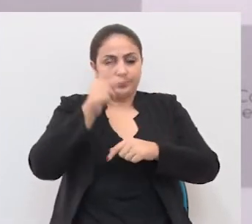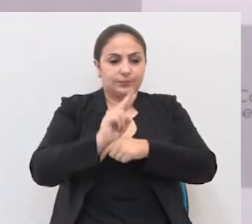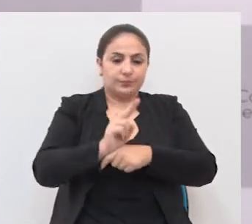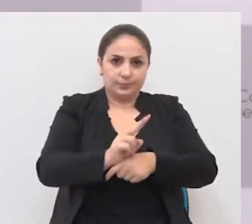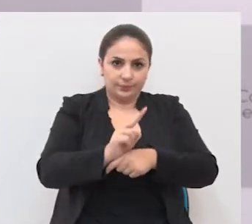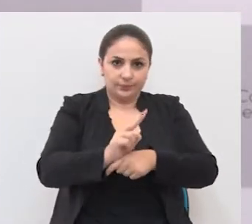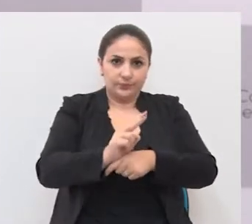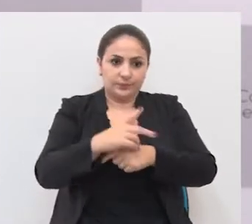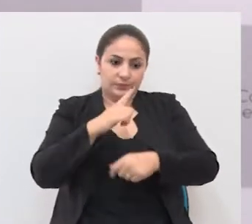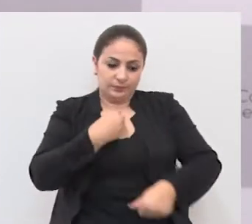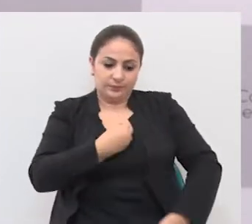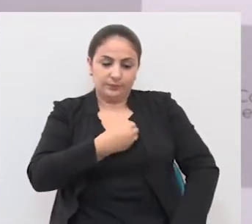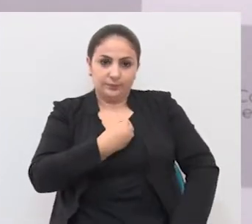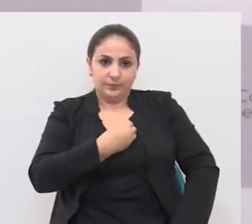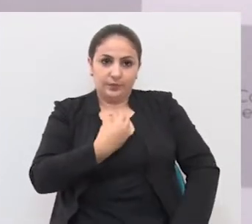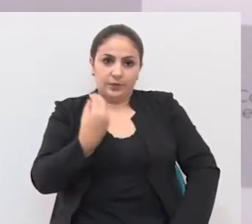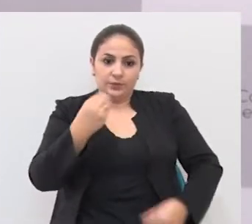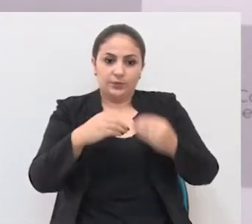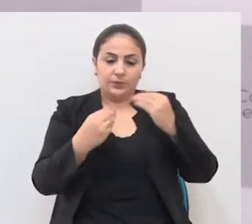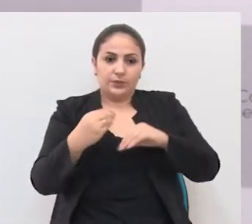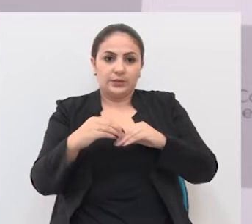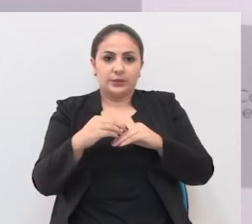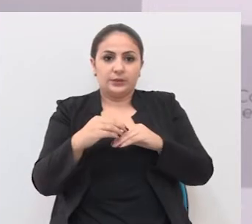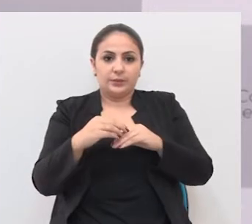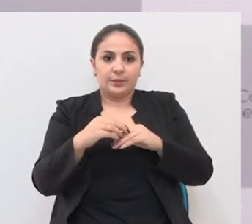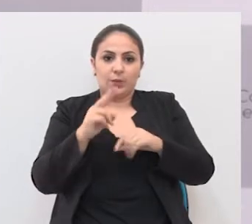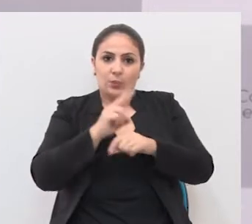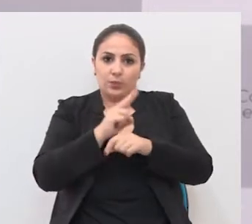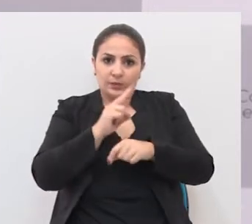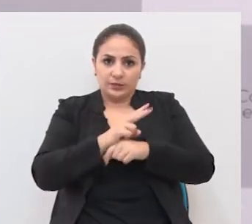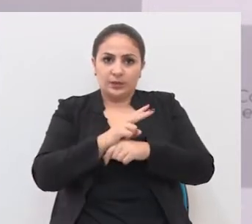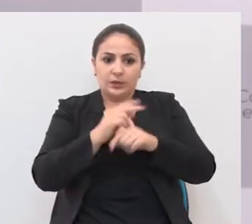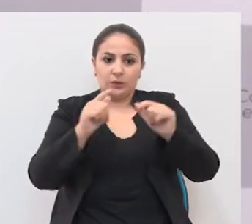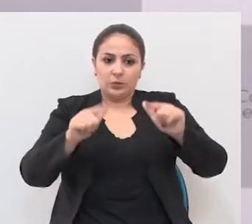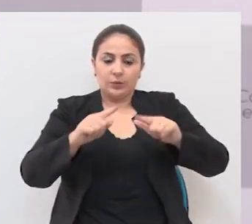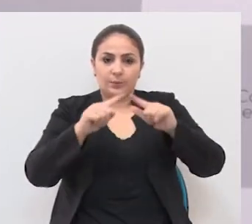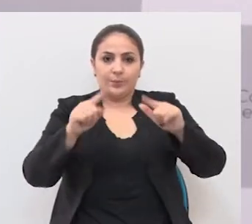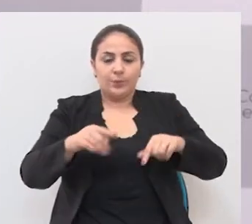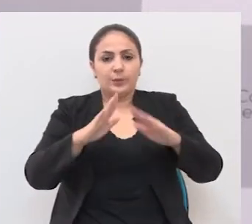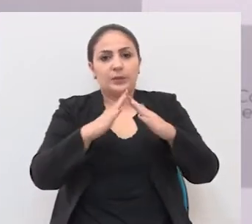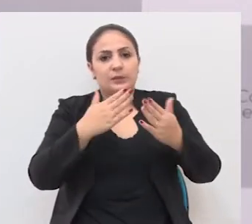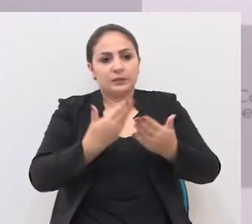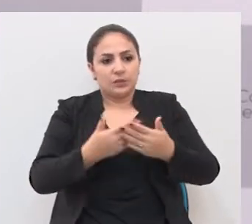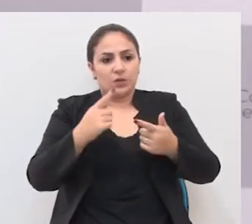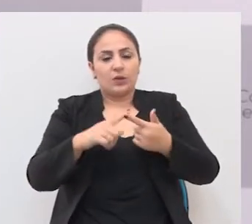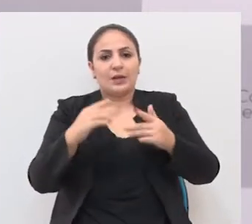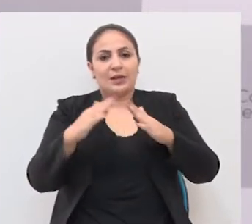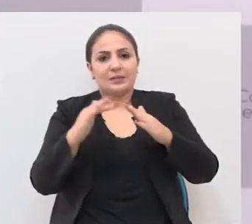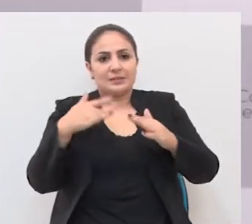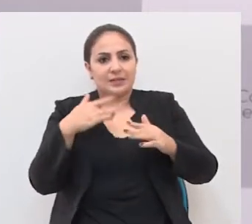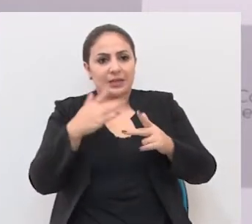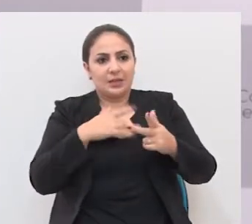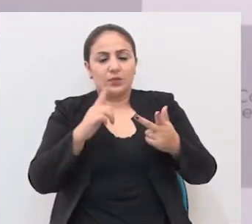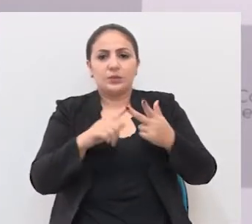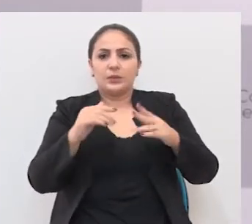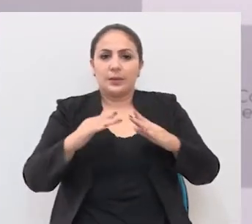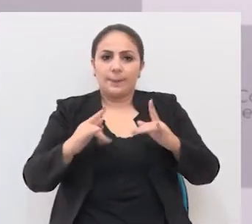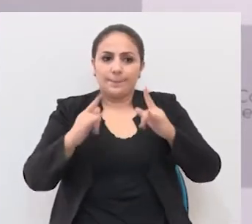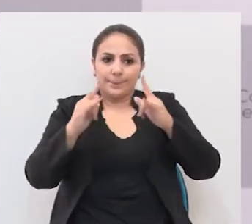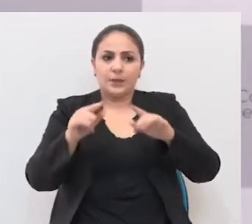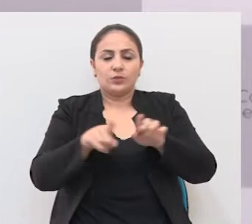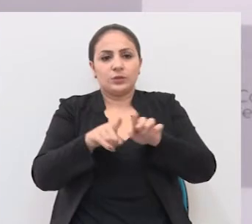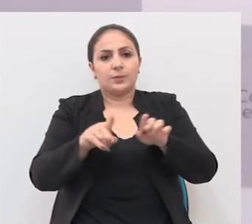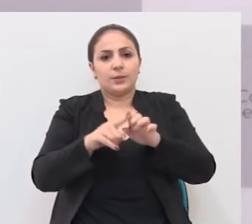vigilância, que está sendo colocado justamente para cuidar do patrimônio público, escolas, postos de saúde, também nos